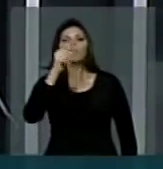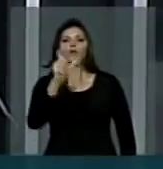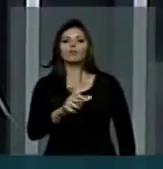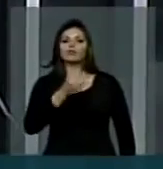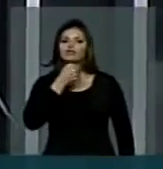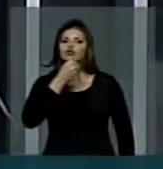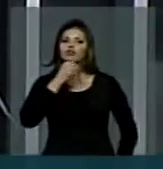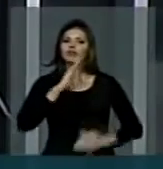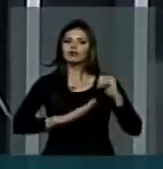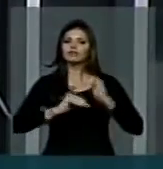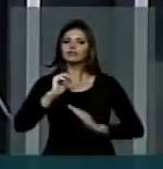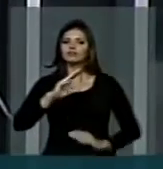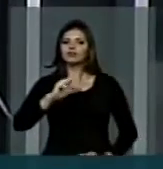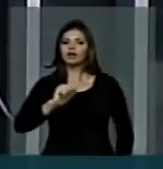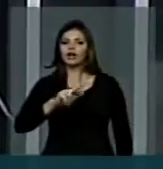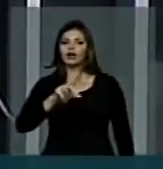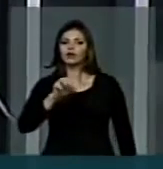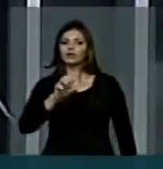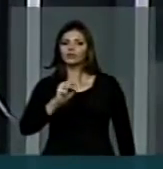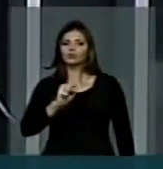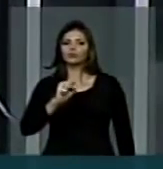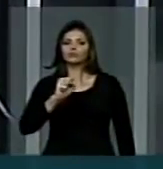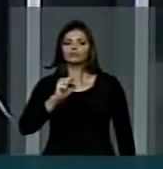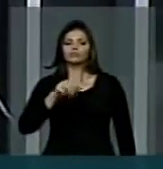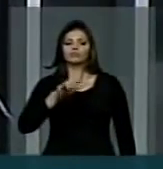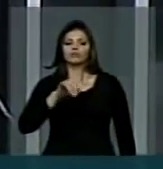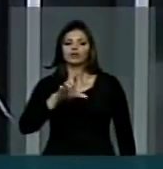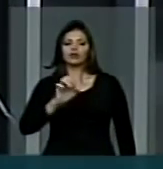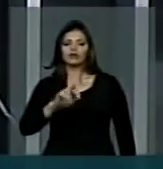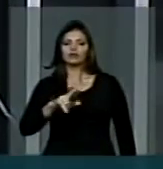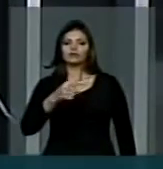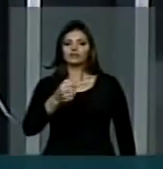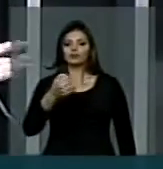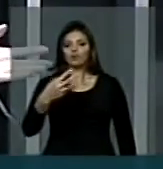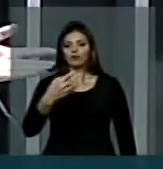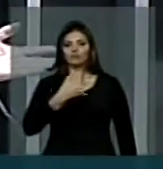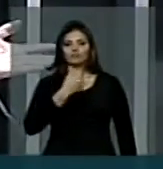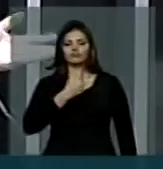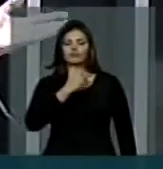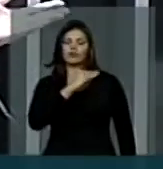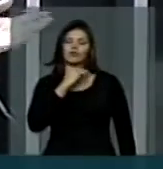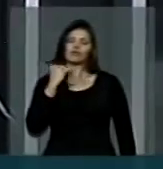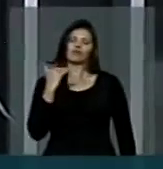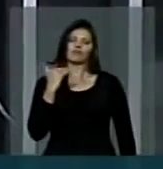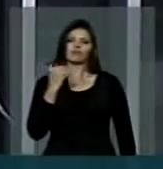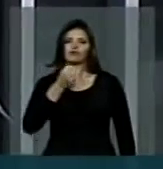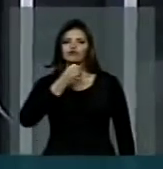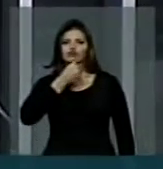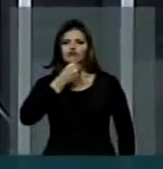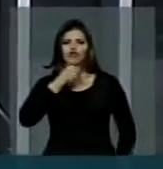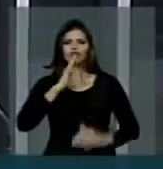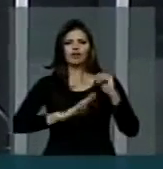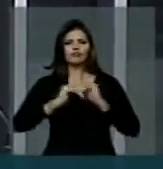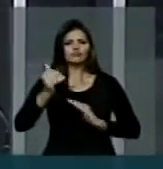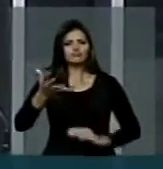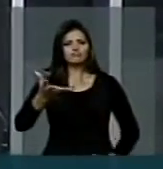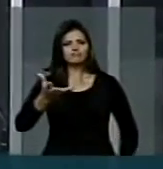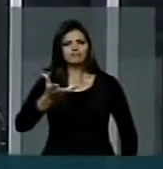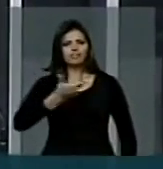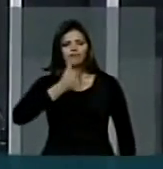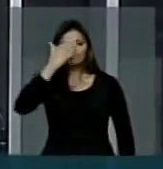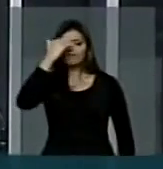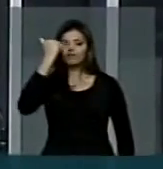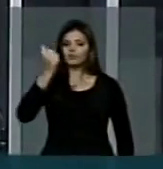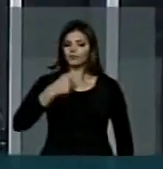Carlo Miller, que aos 74 anos de idade faleceu. Carlos era jornalista, um grande jornalista, tinha